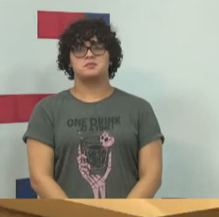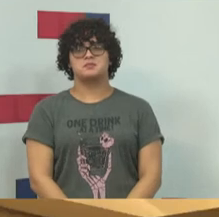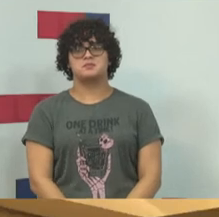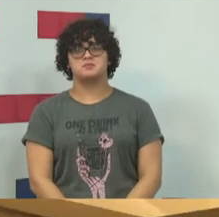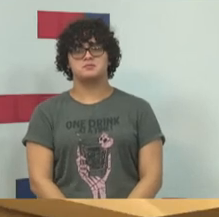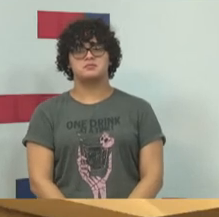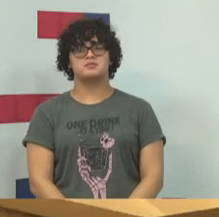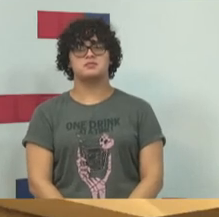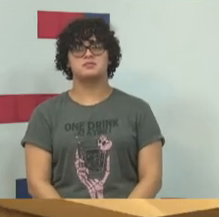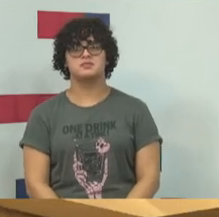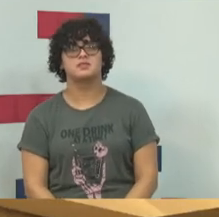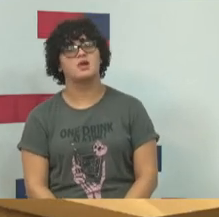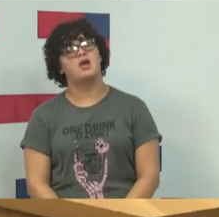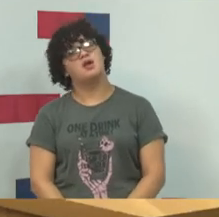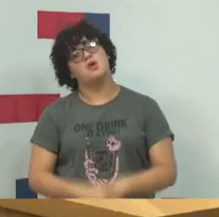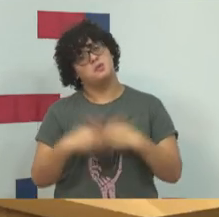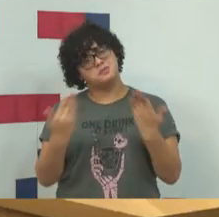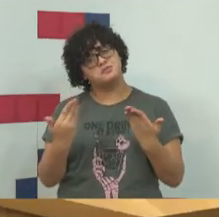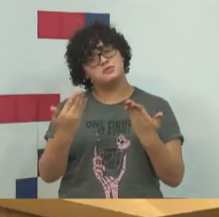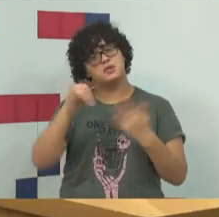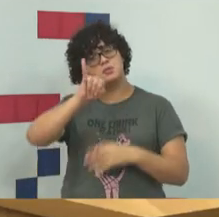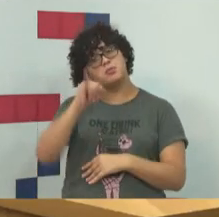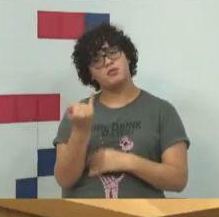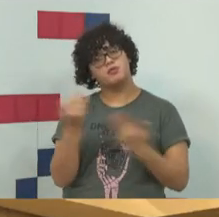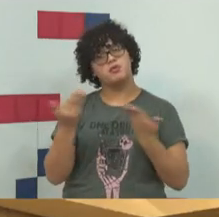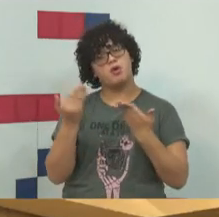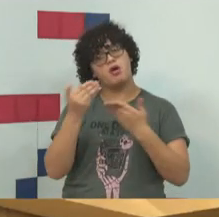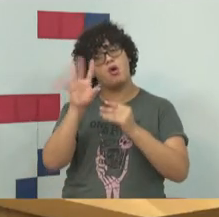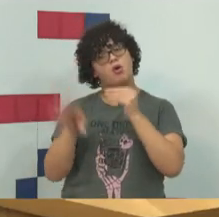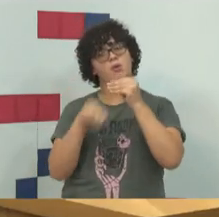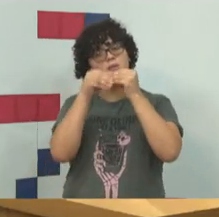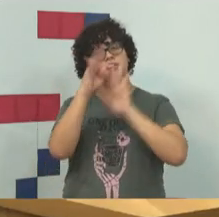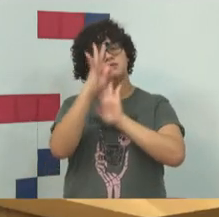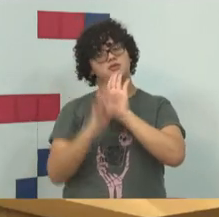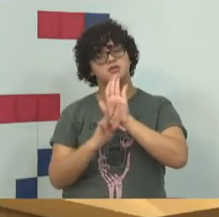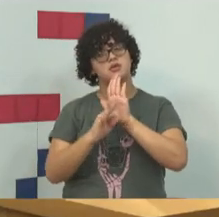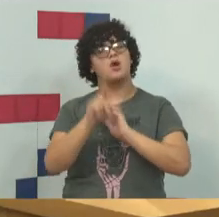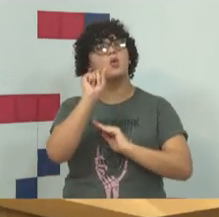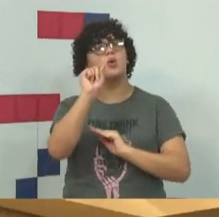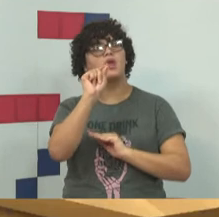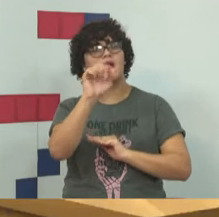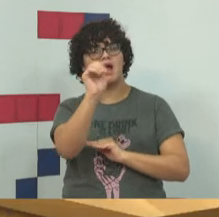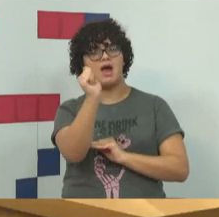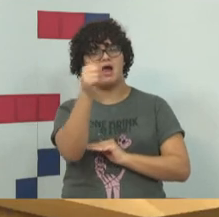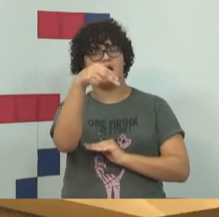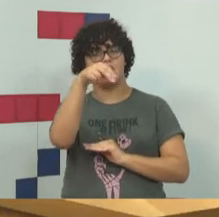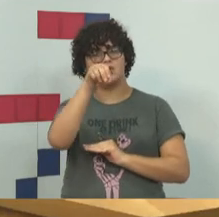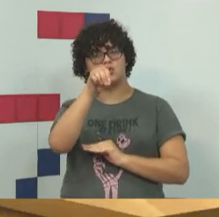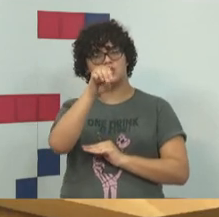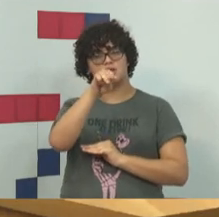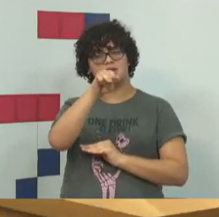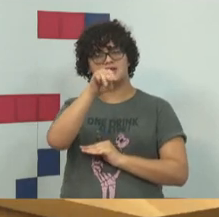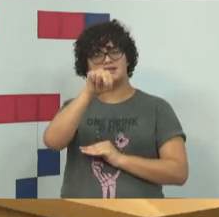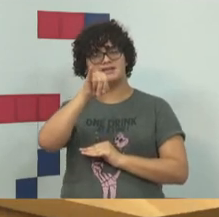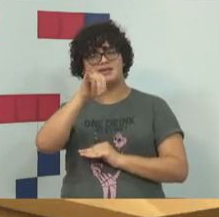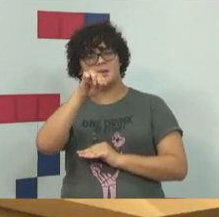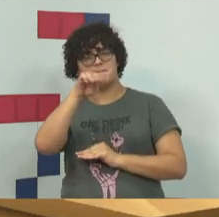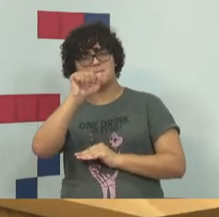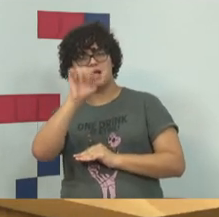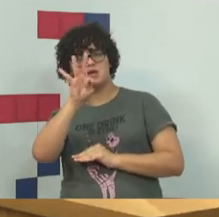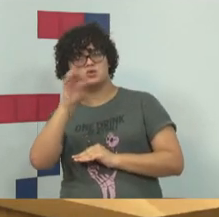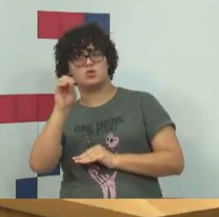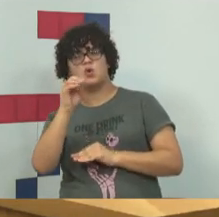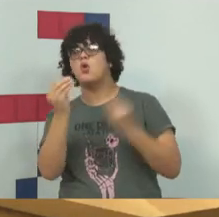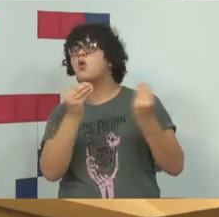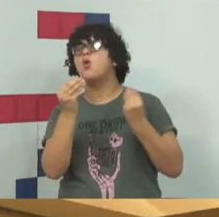E aproveitando o gancho do que o Spencer disse para a gente, sobre o anonimato, inclusive pergunta, como se chama a aluna, Jean?